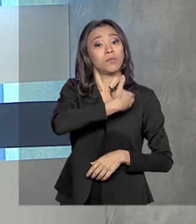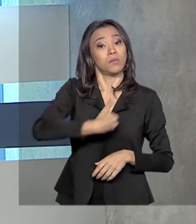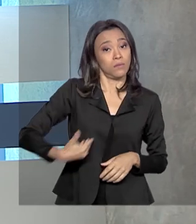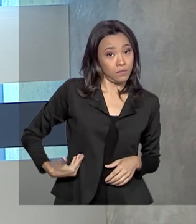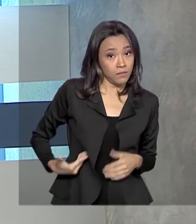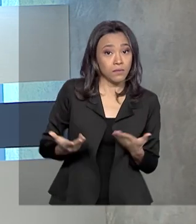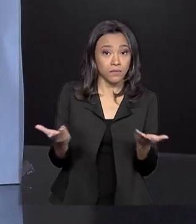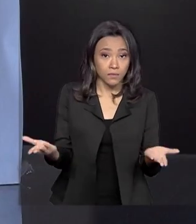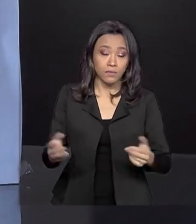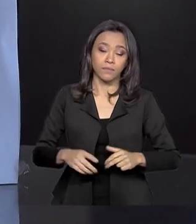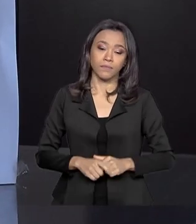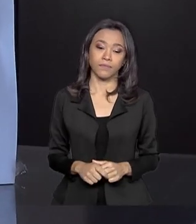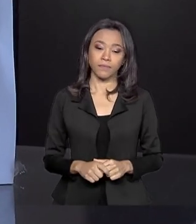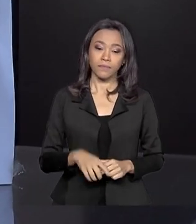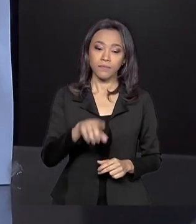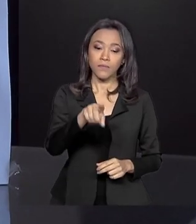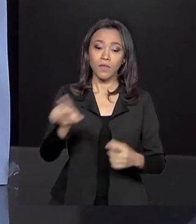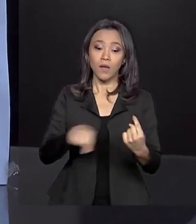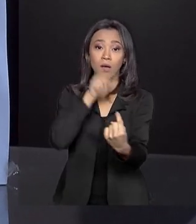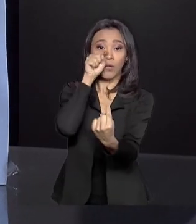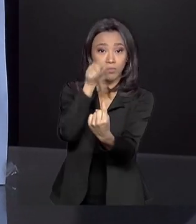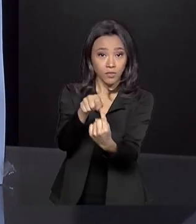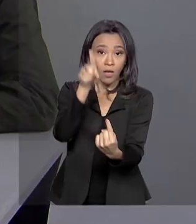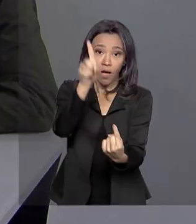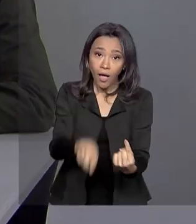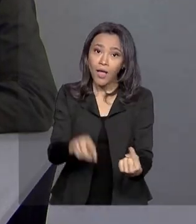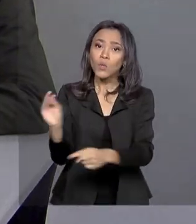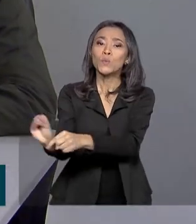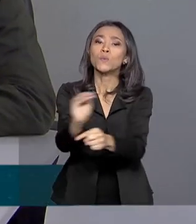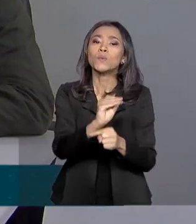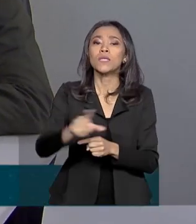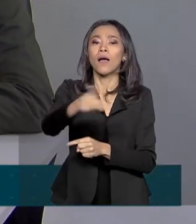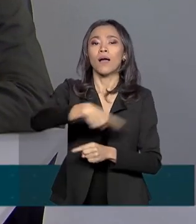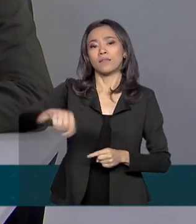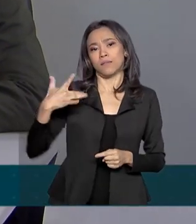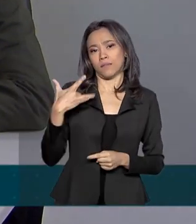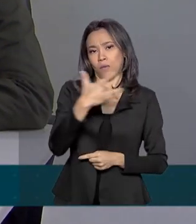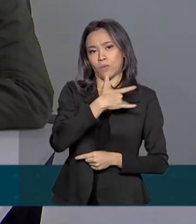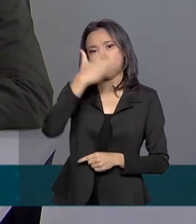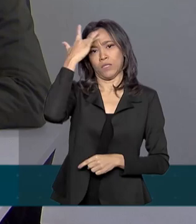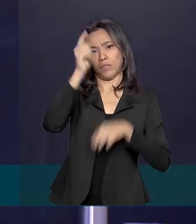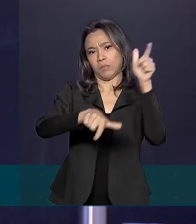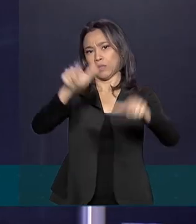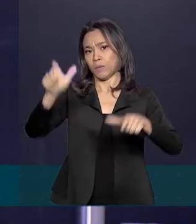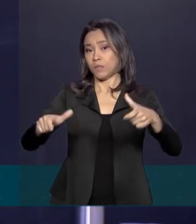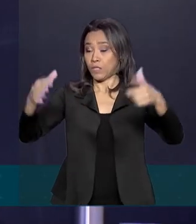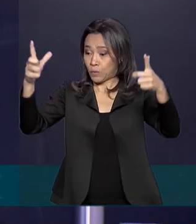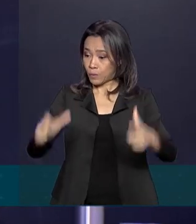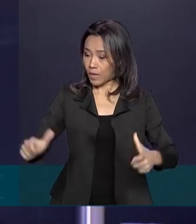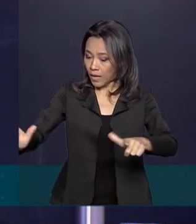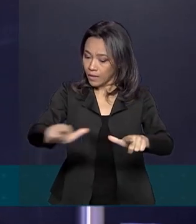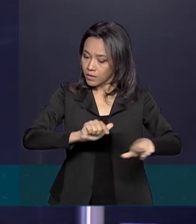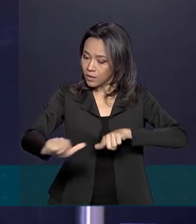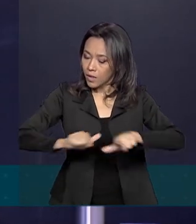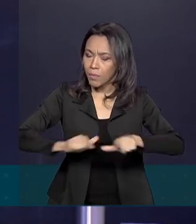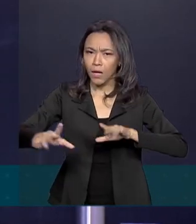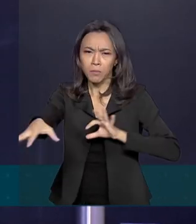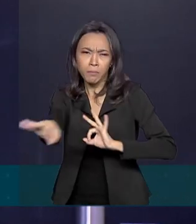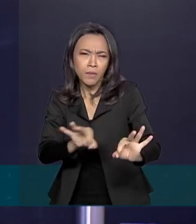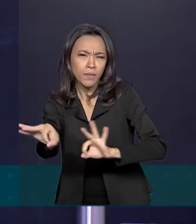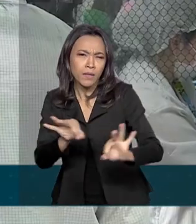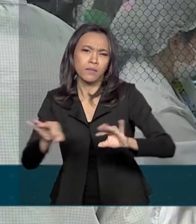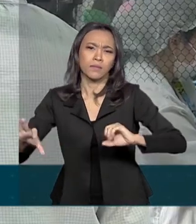privado. A ideia é preservar a saúde dos trabalhadores e deixar o ambiente de trabalho preparado e